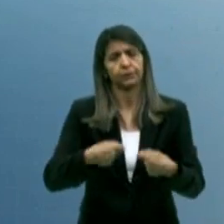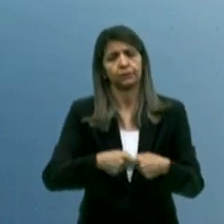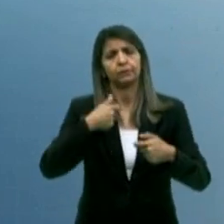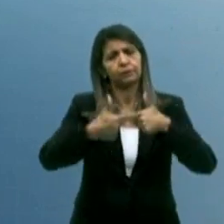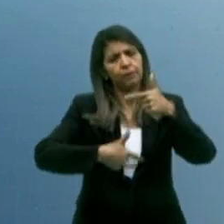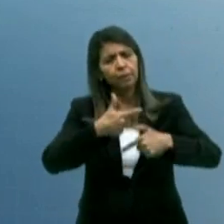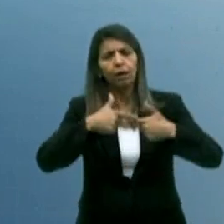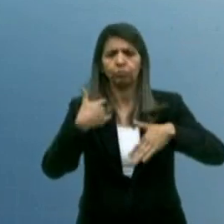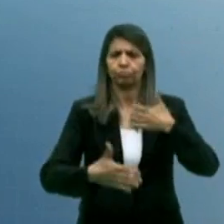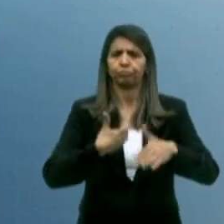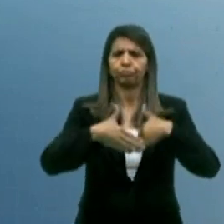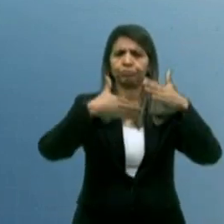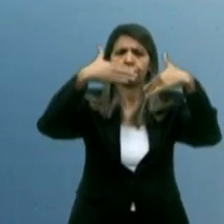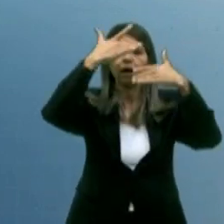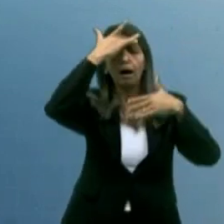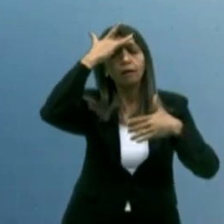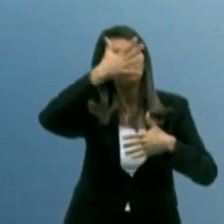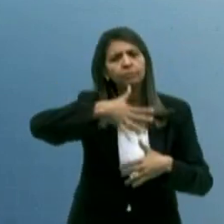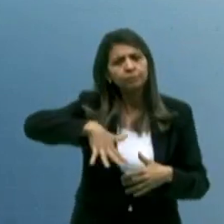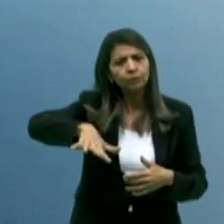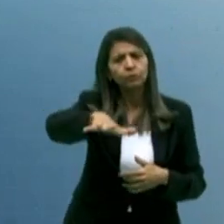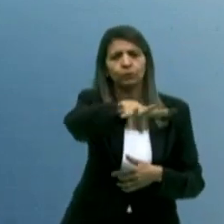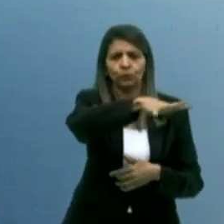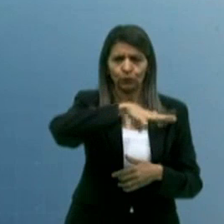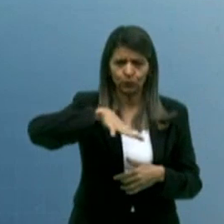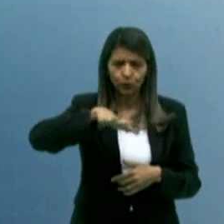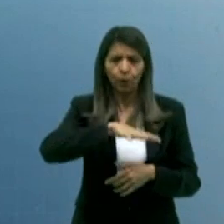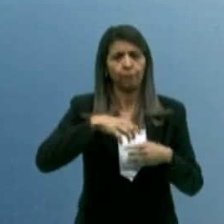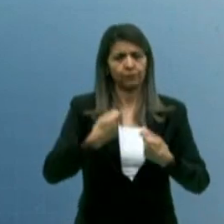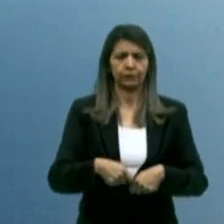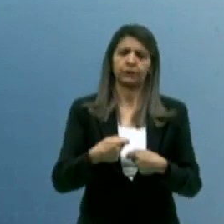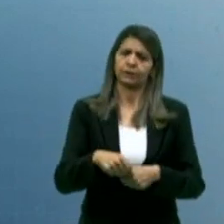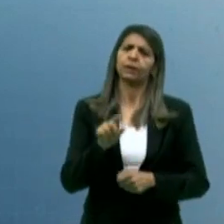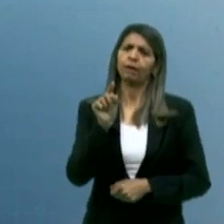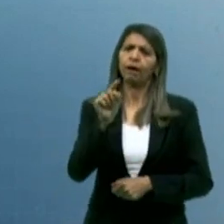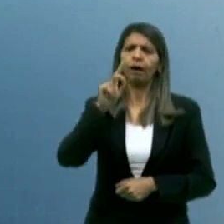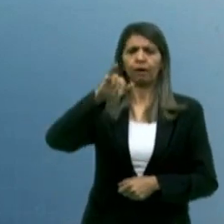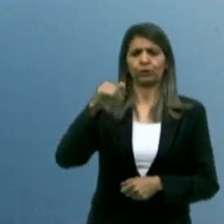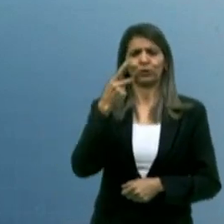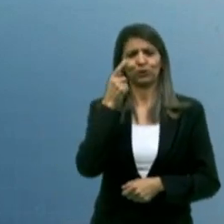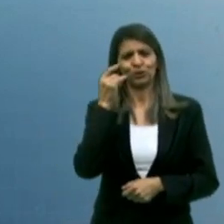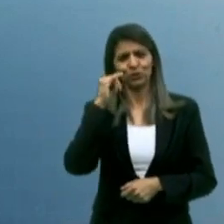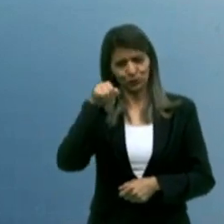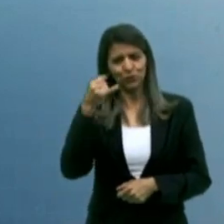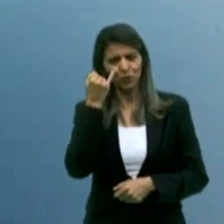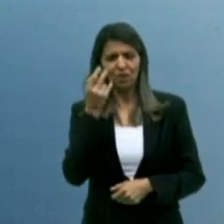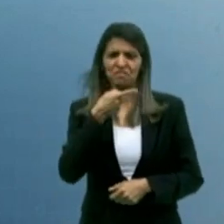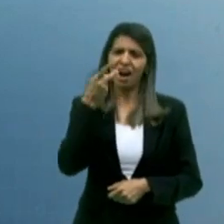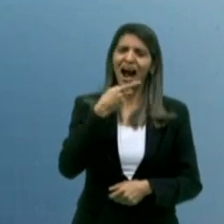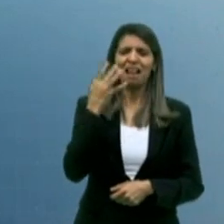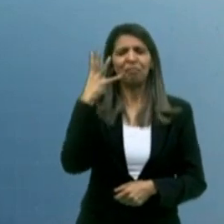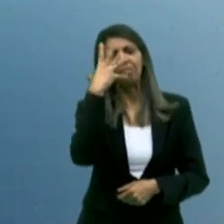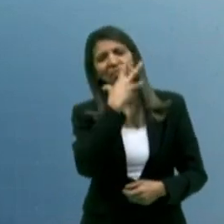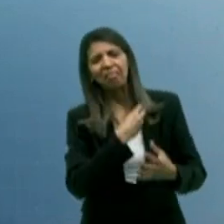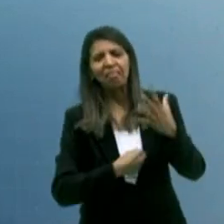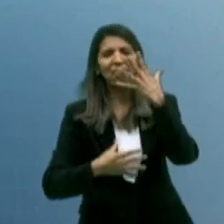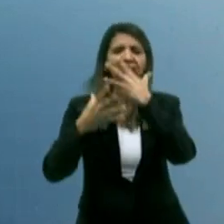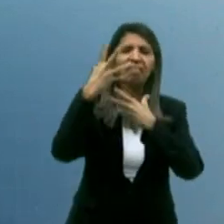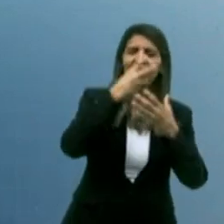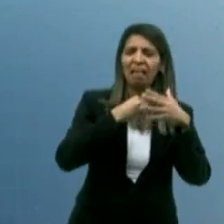desenvolvimento do nosso povo. E que você, João, com essas falas bonitas, com essas promessas que vai